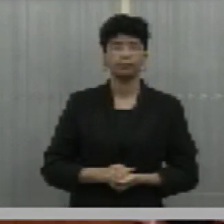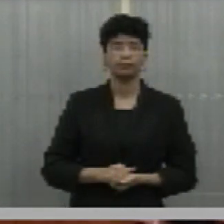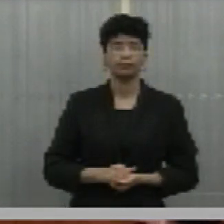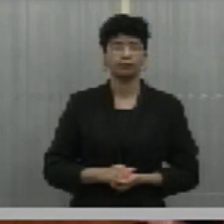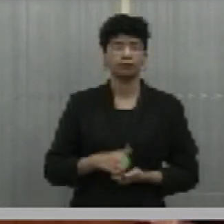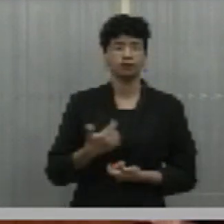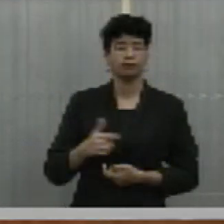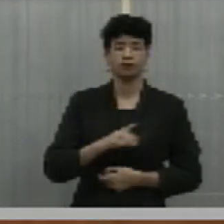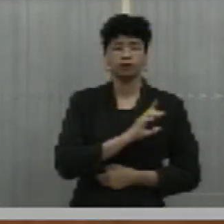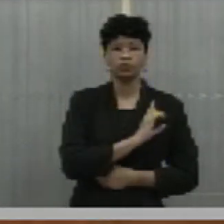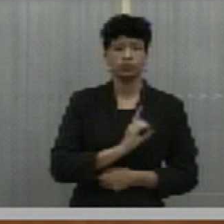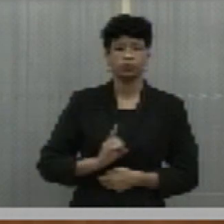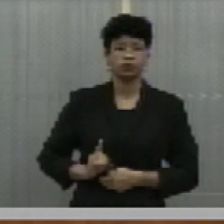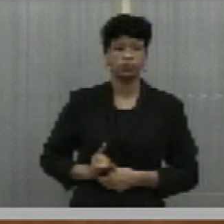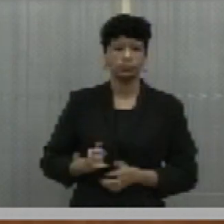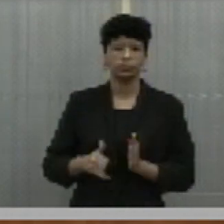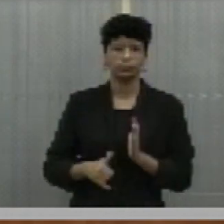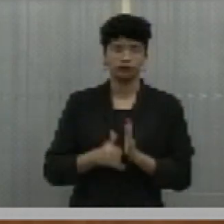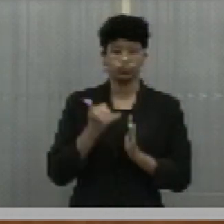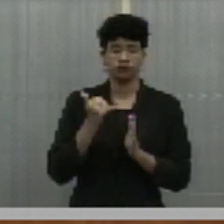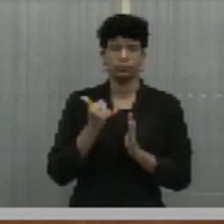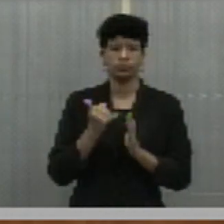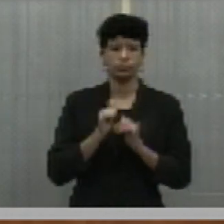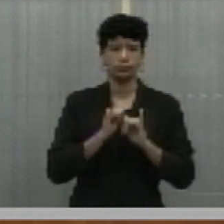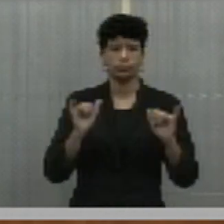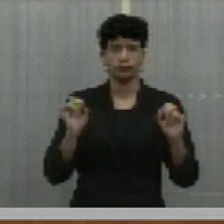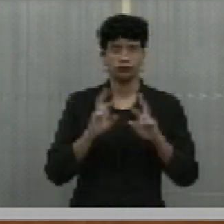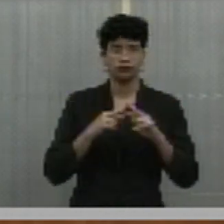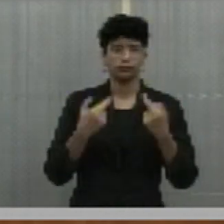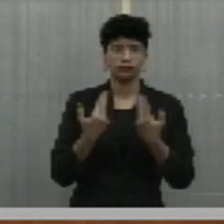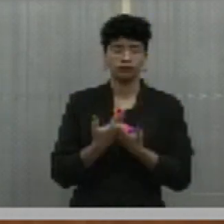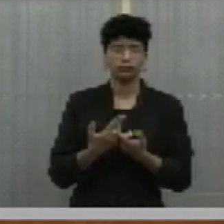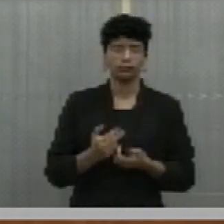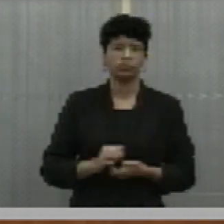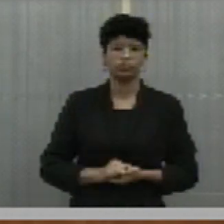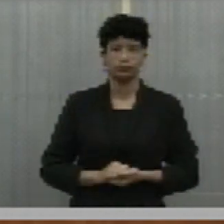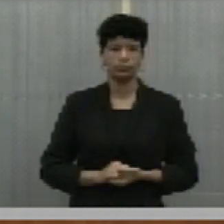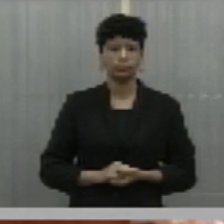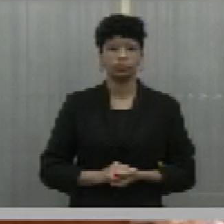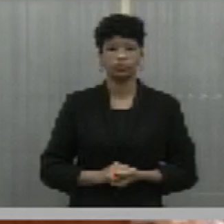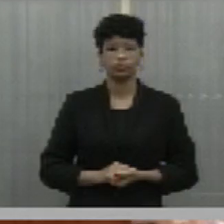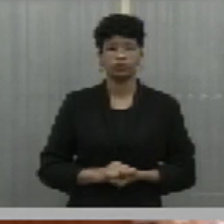Não havendo deputados inscritos, declaro encerrada a sessão. Obrigado.